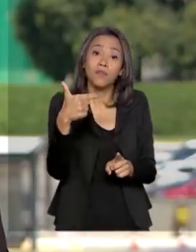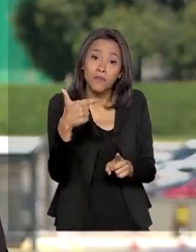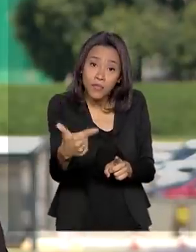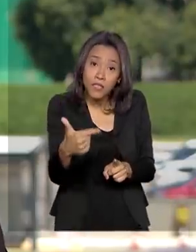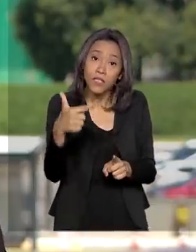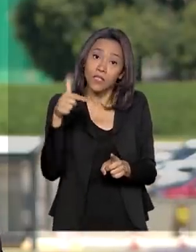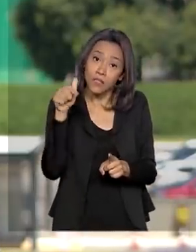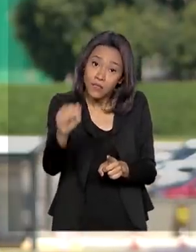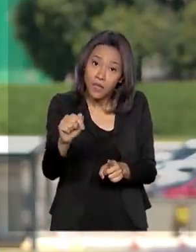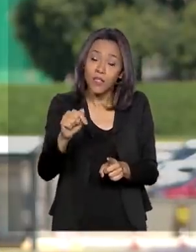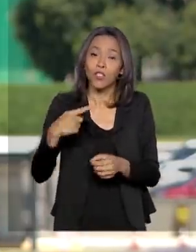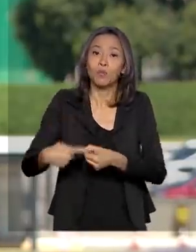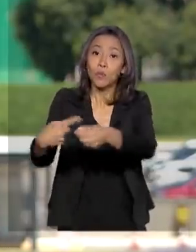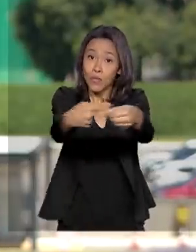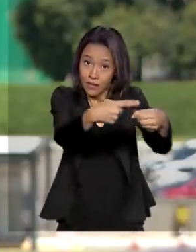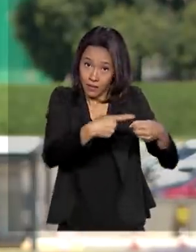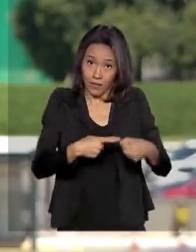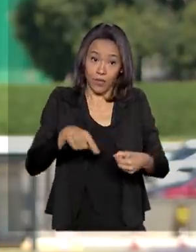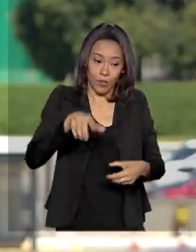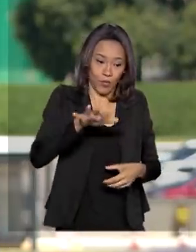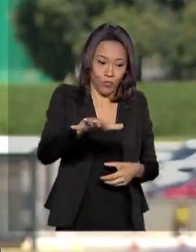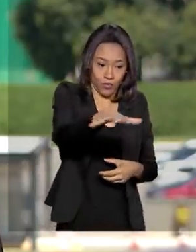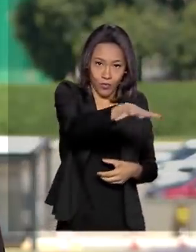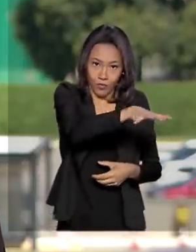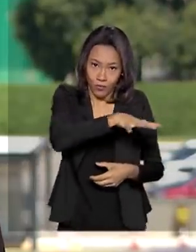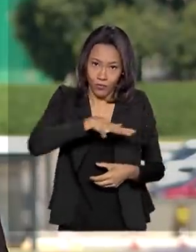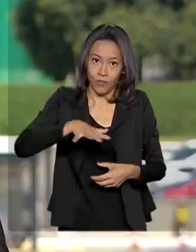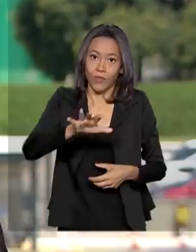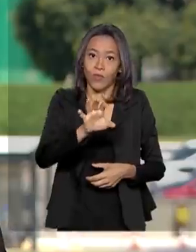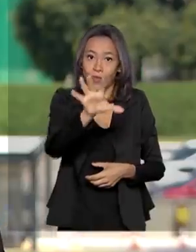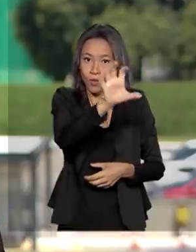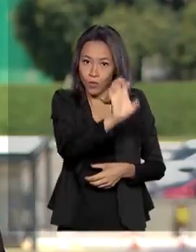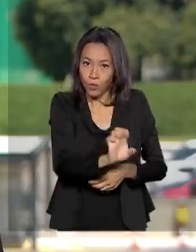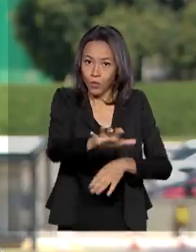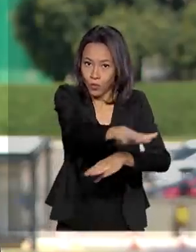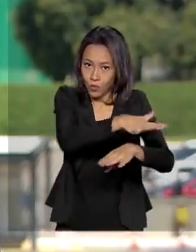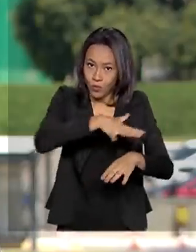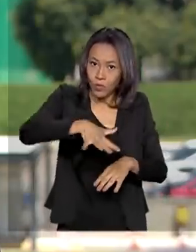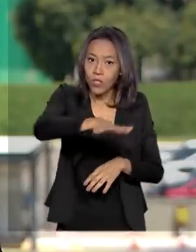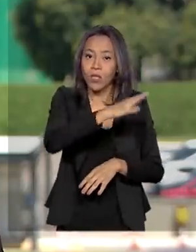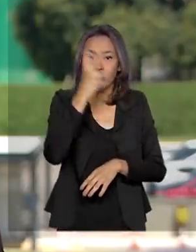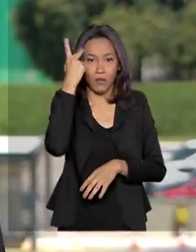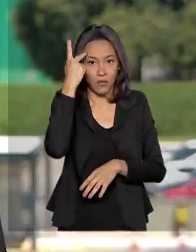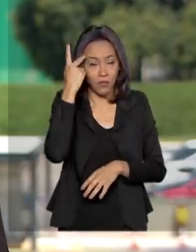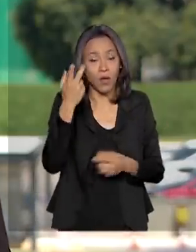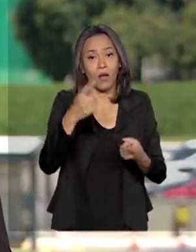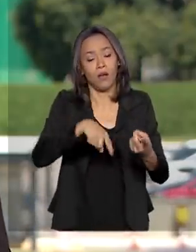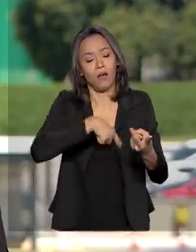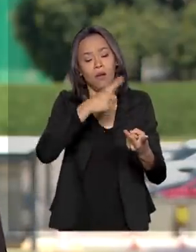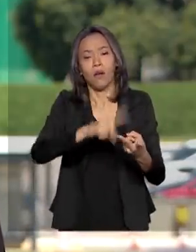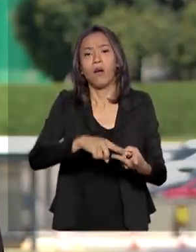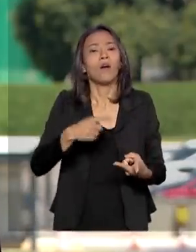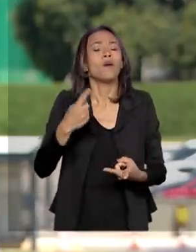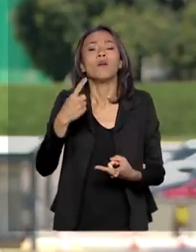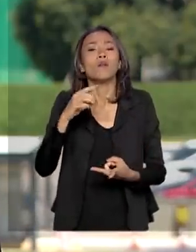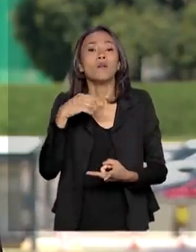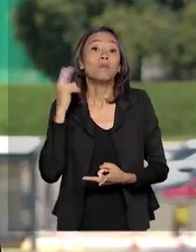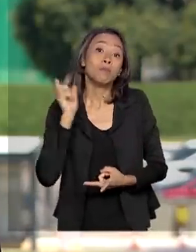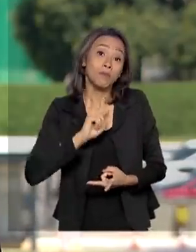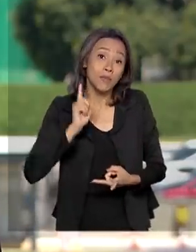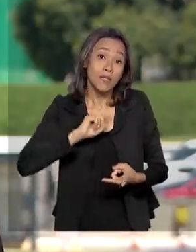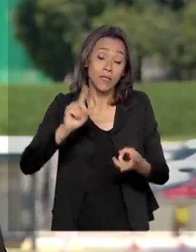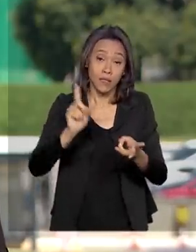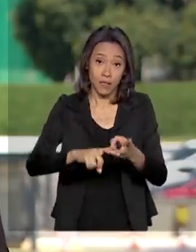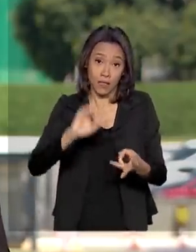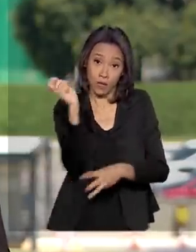em que o governo federal reconheceu o estado de emergência ou calamidade pública nos estados de Minas Gerais, Rio Grande do Sul e